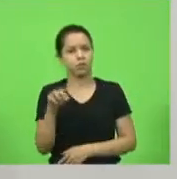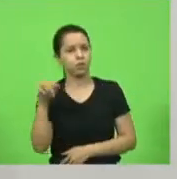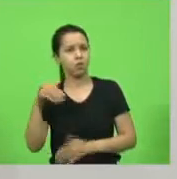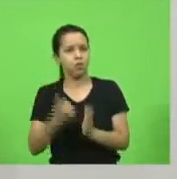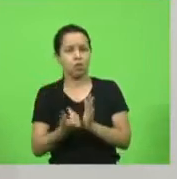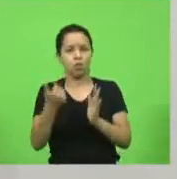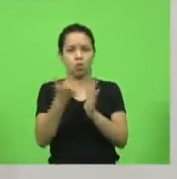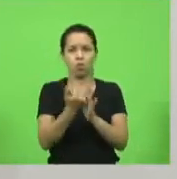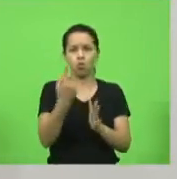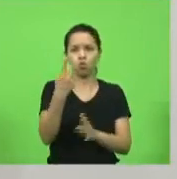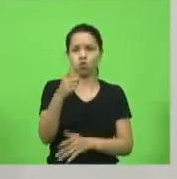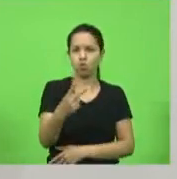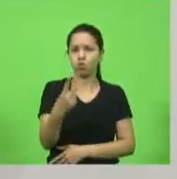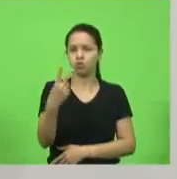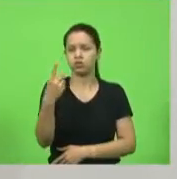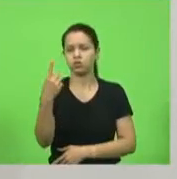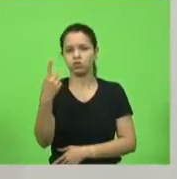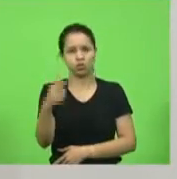18 20